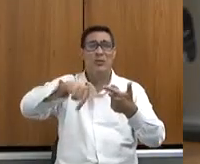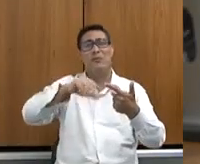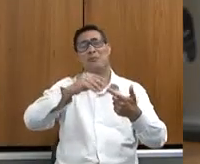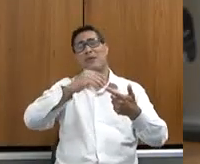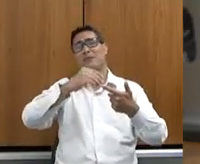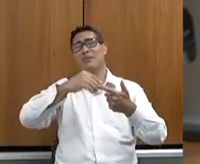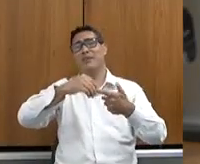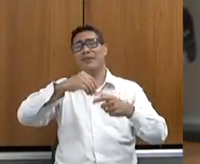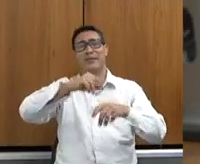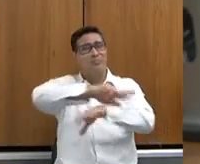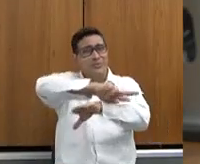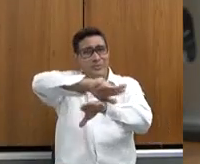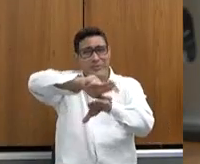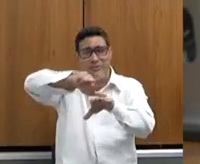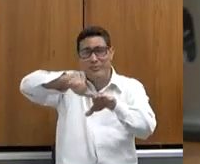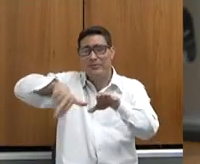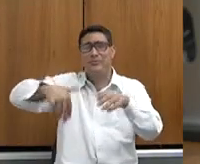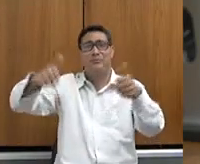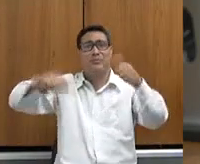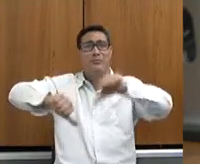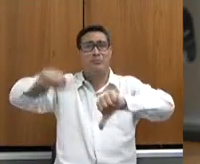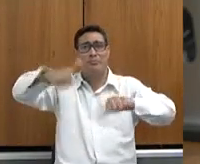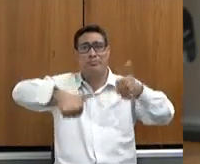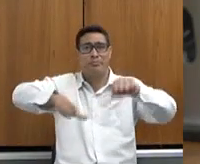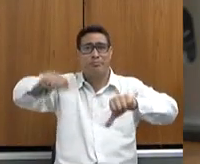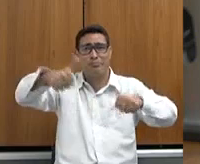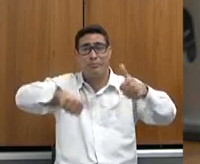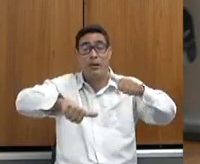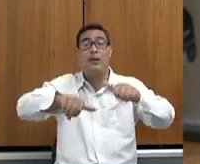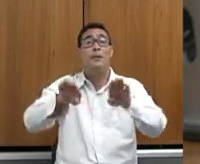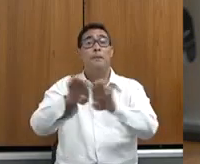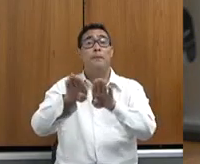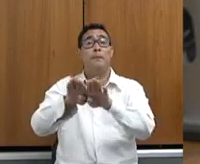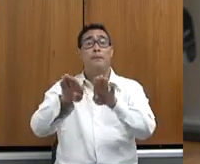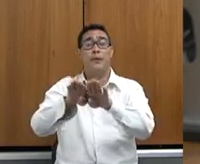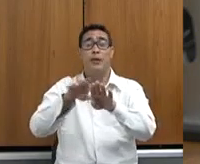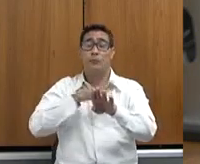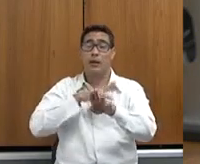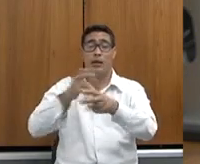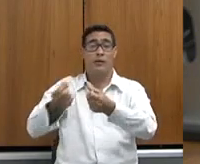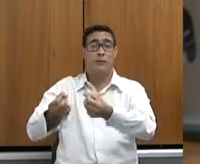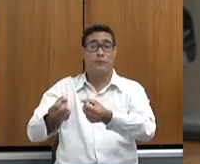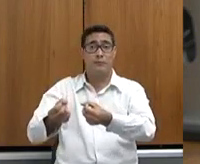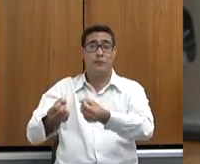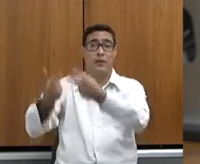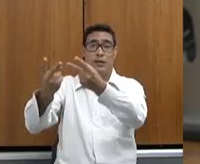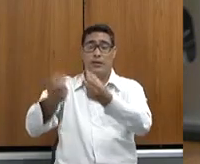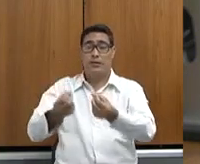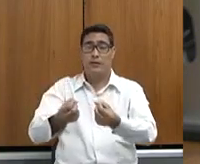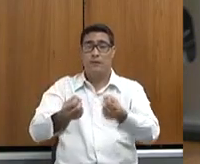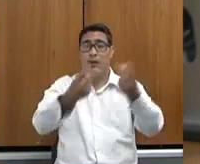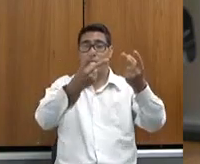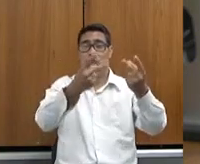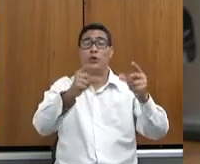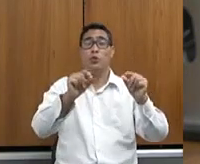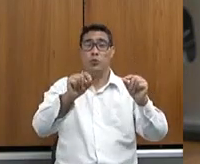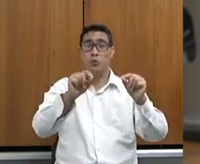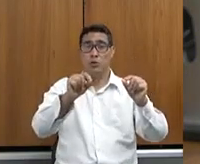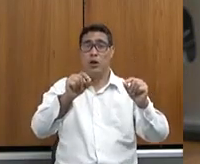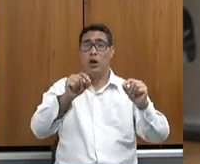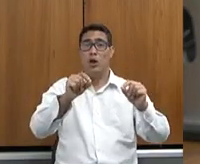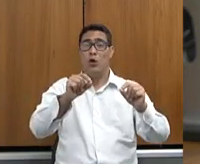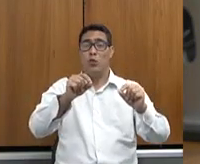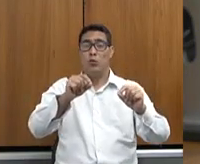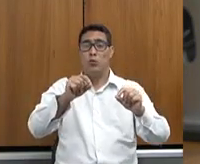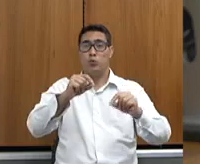e depois ainda vem também as vendas casadas, as vendas futuras, onde os produtores travou a